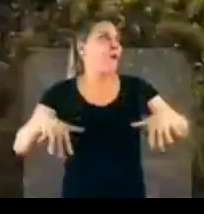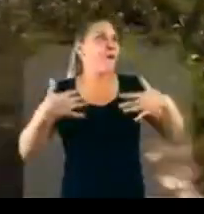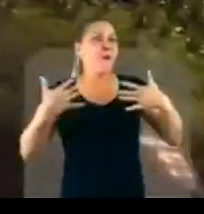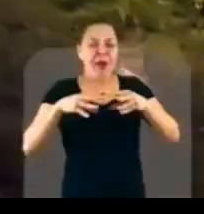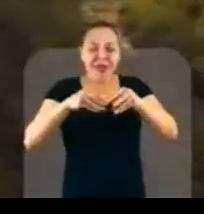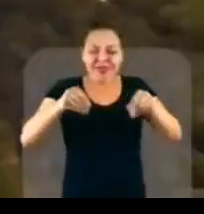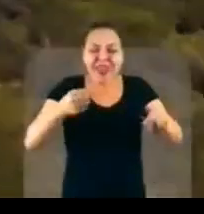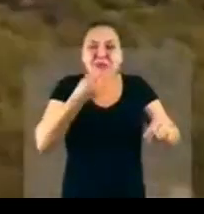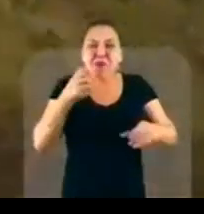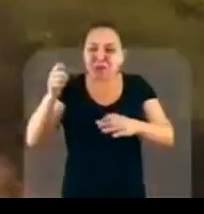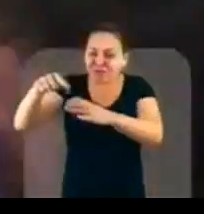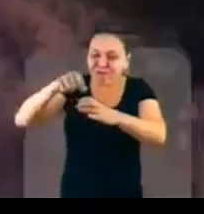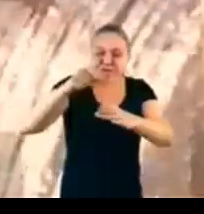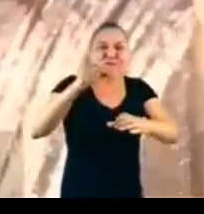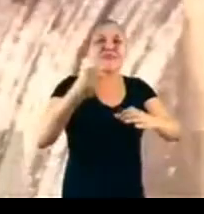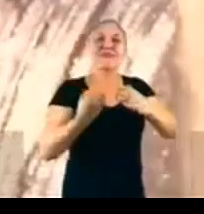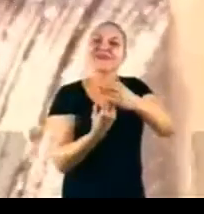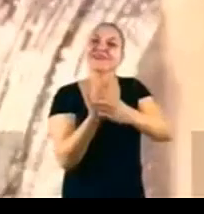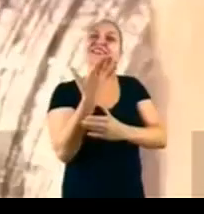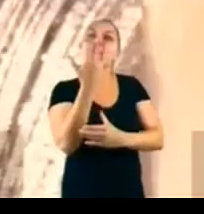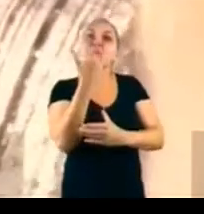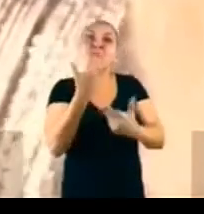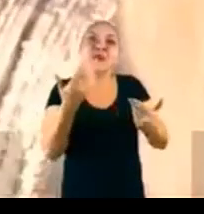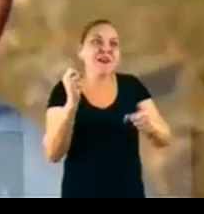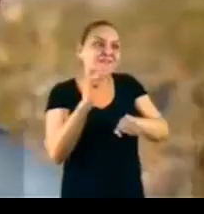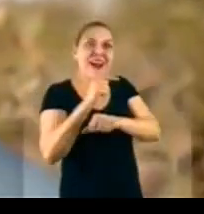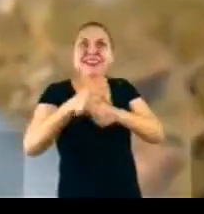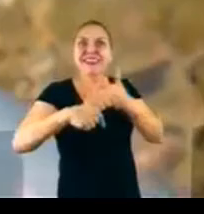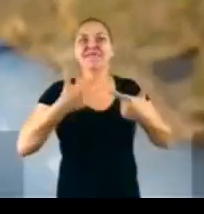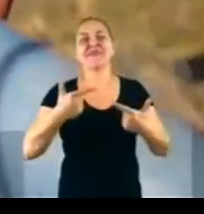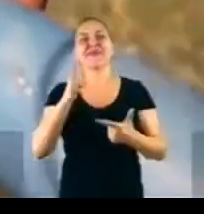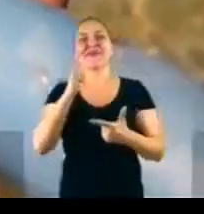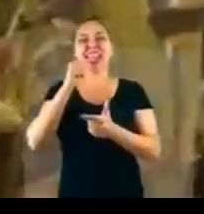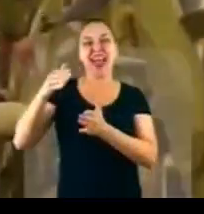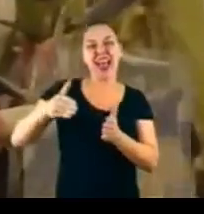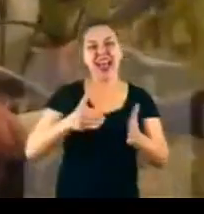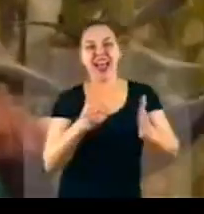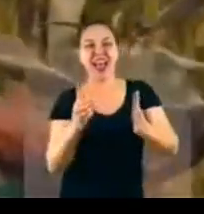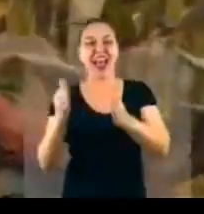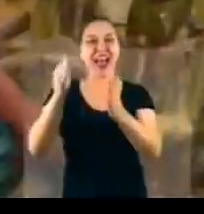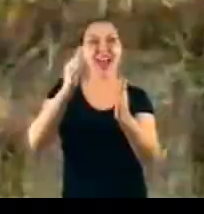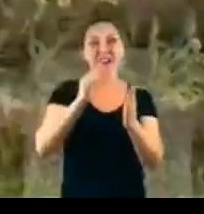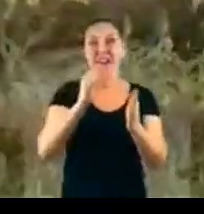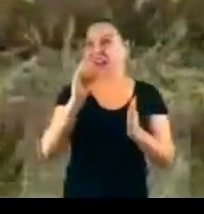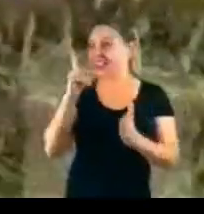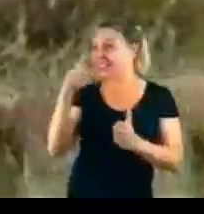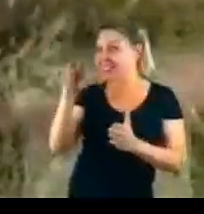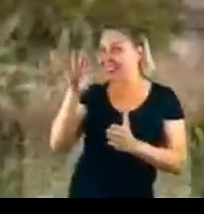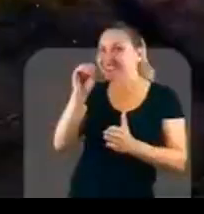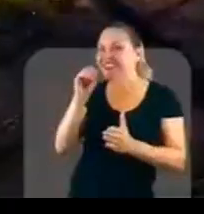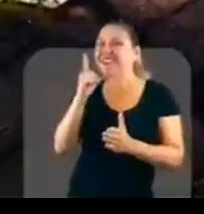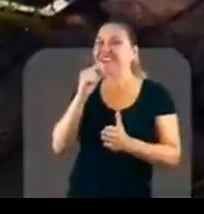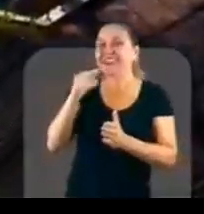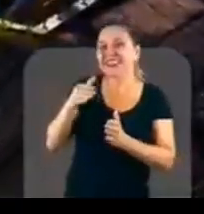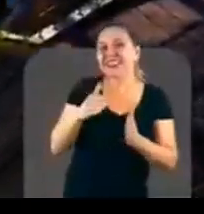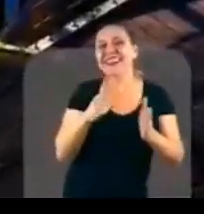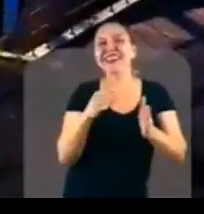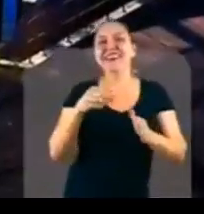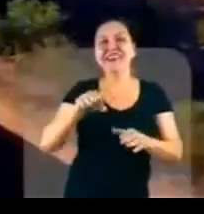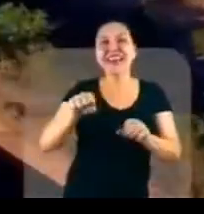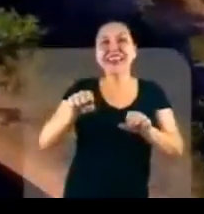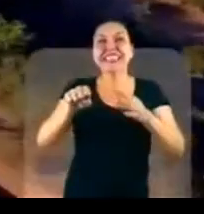águas do velho Chico chegam no meio E graças a Bolsonaro